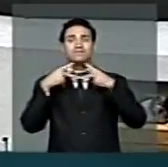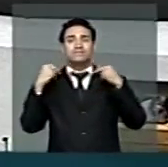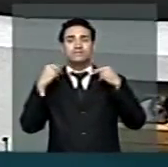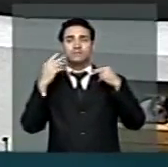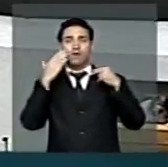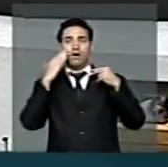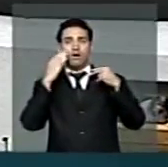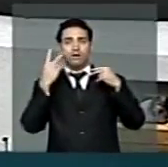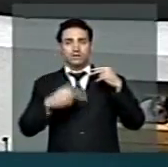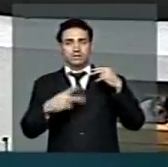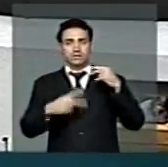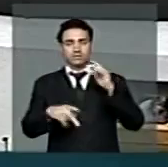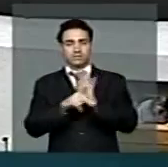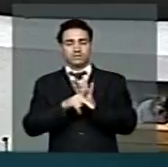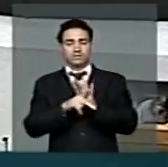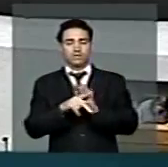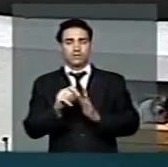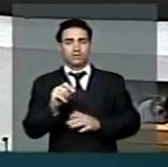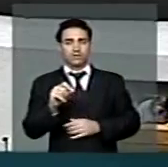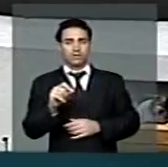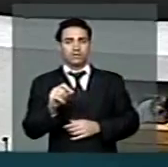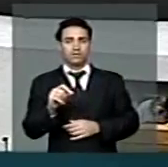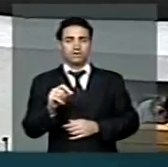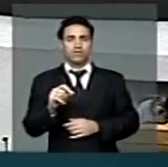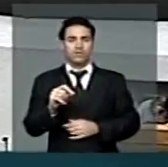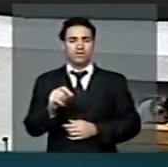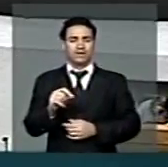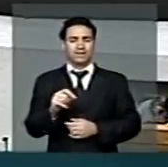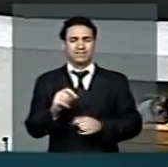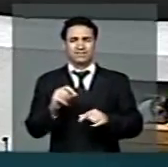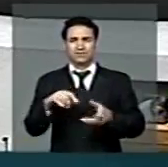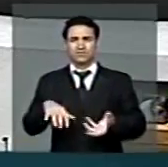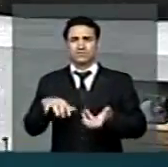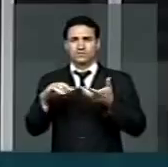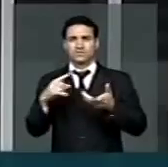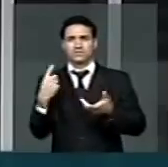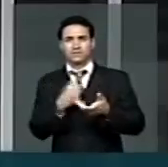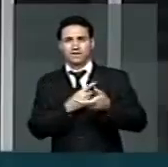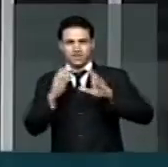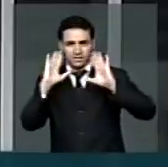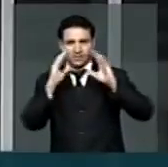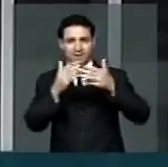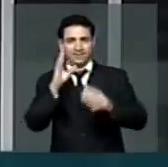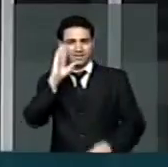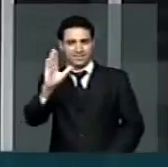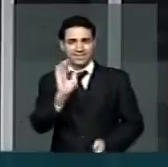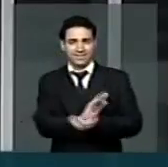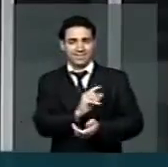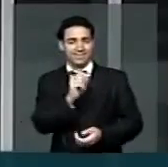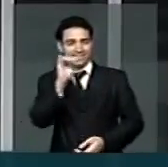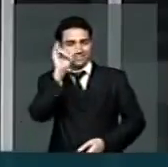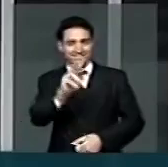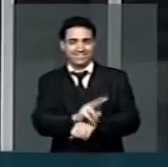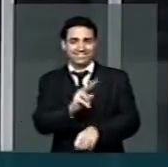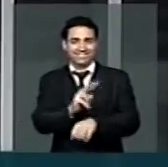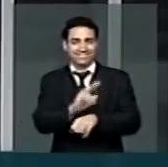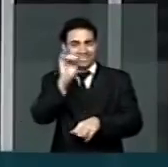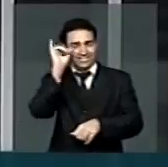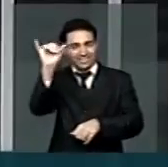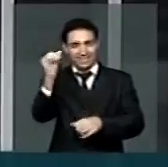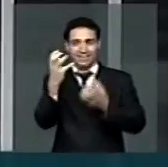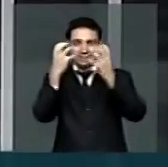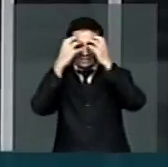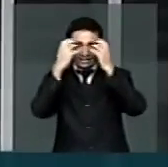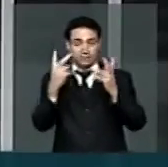no Congresso, mês onde nós focamos principalmente a prevenção e combate ao câncer de mama,